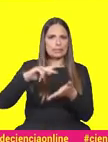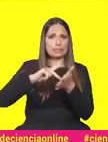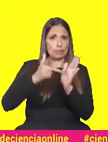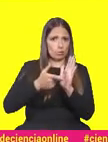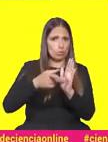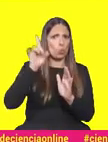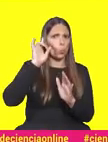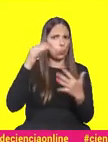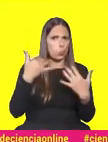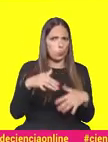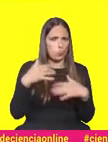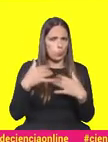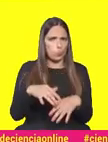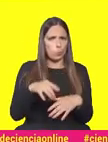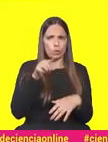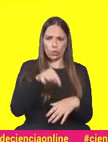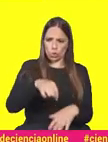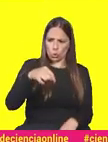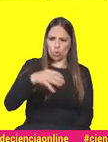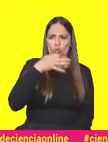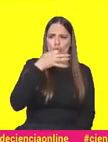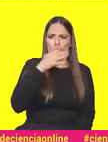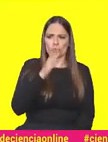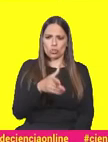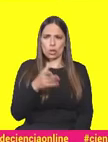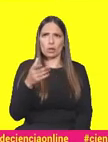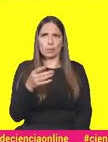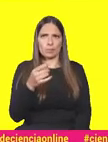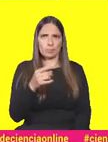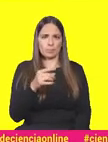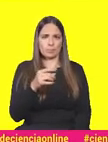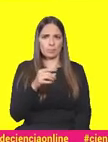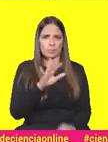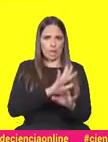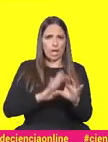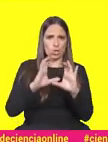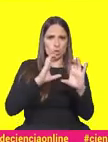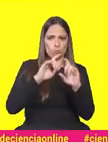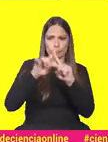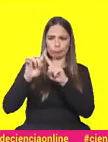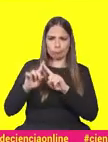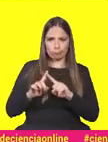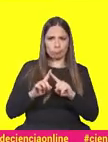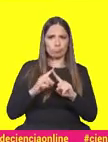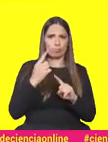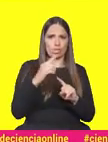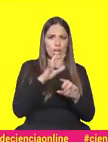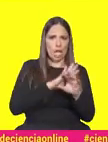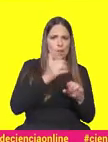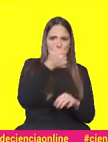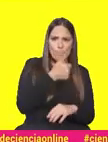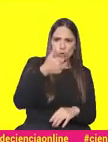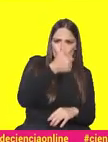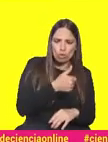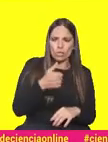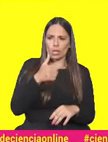E isto em imensas áreas. Hoje se falou, existem as áreas da comunicação, existem as áreas da biologia,